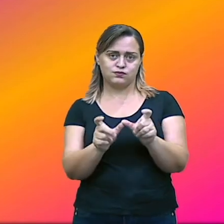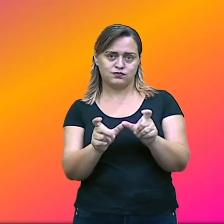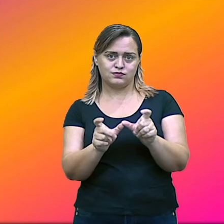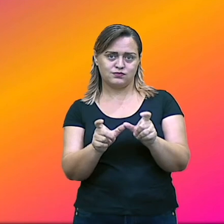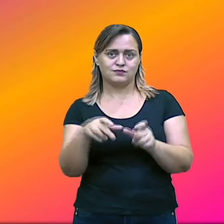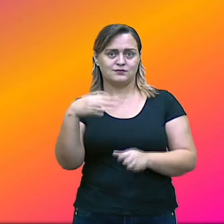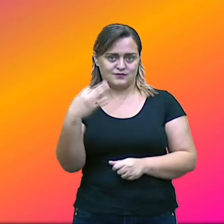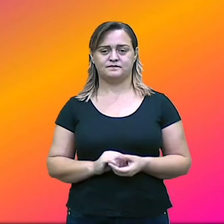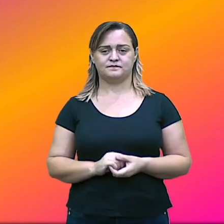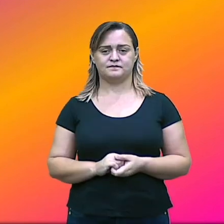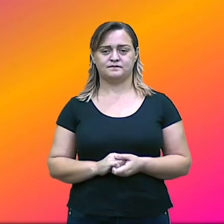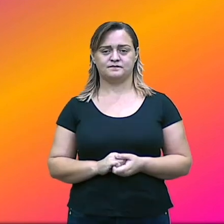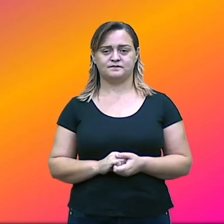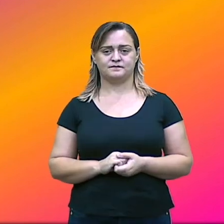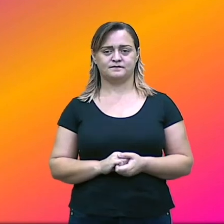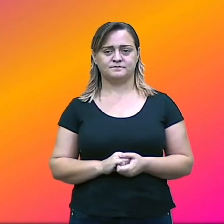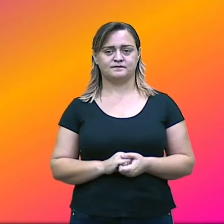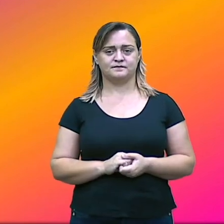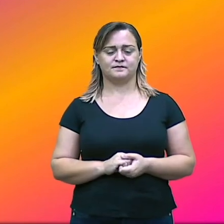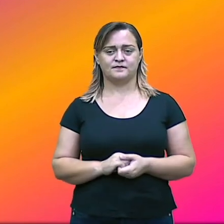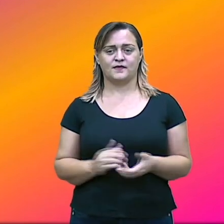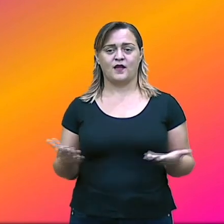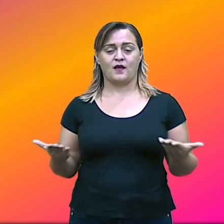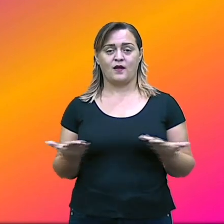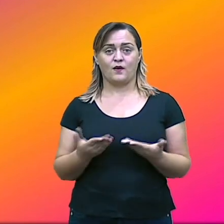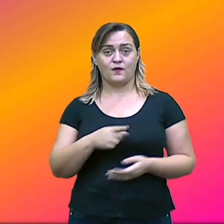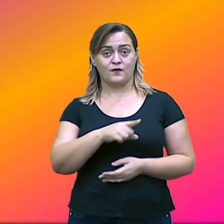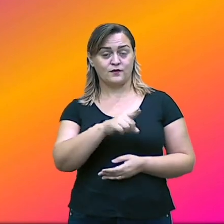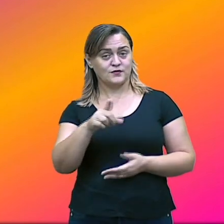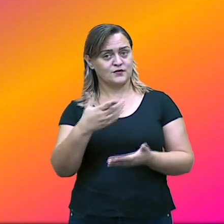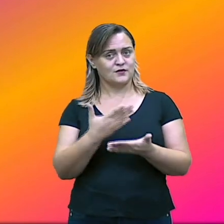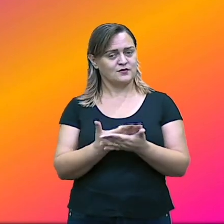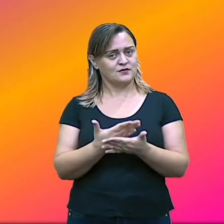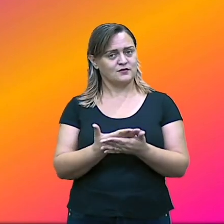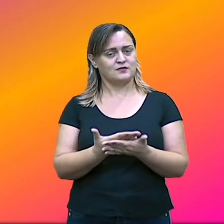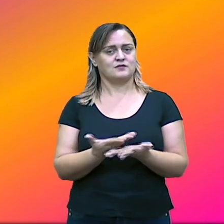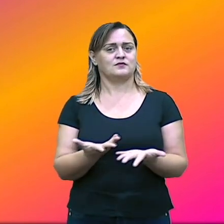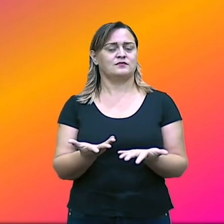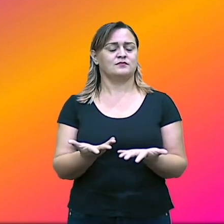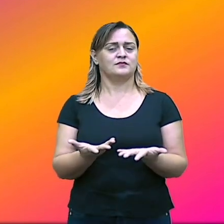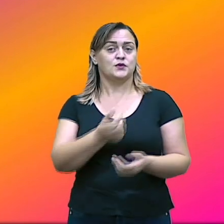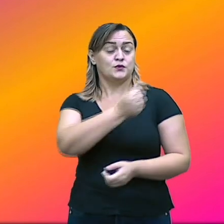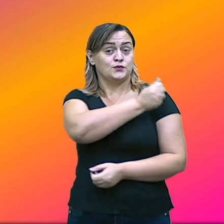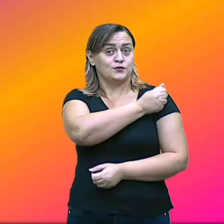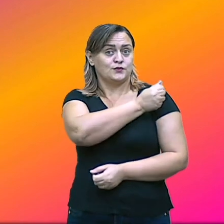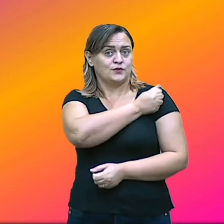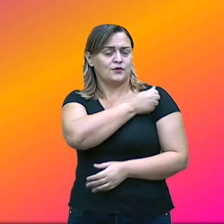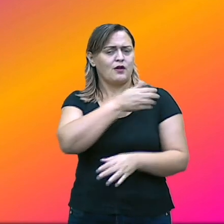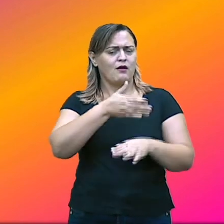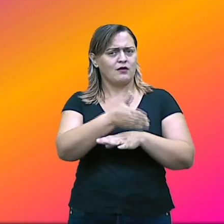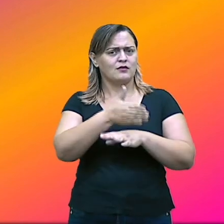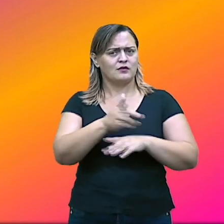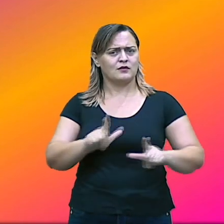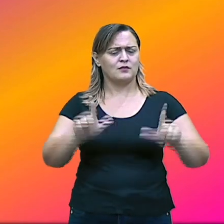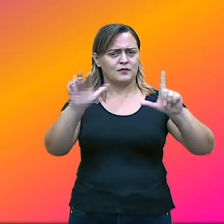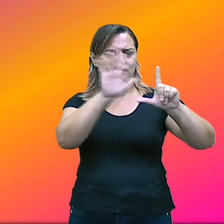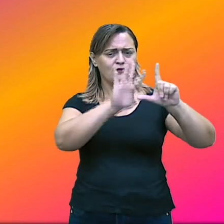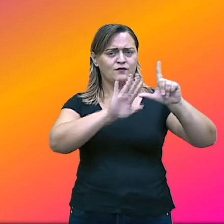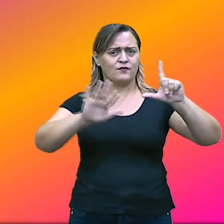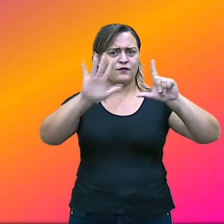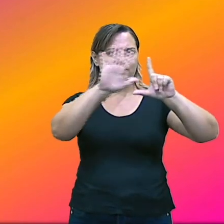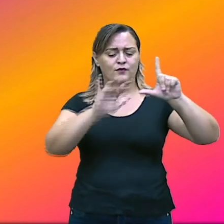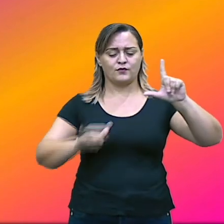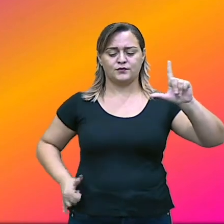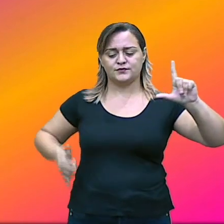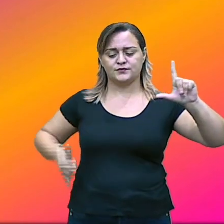Isso mesmo. Agora é com vocês, estudantes. Acessem a plataforma smedgv.com.br Ou